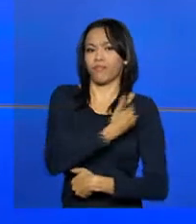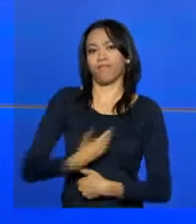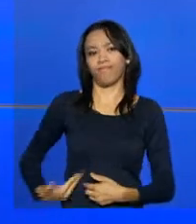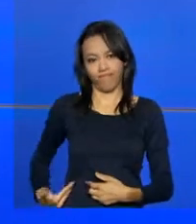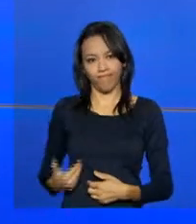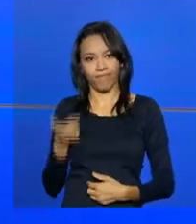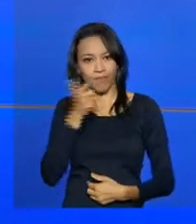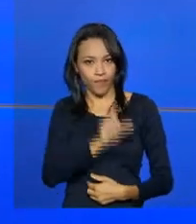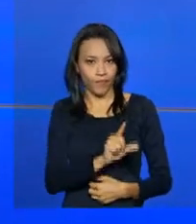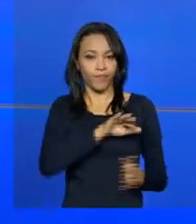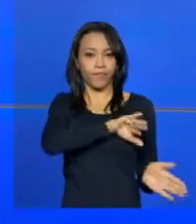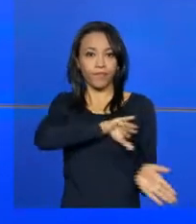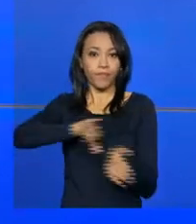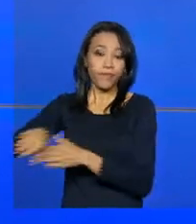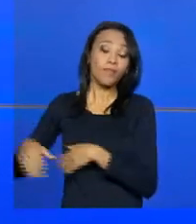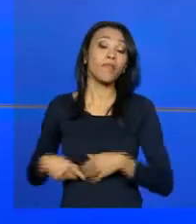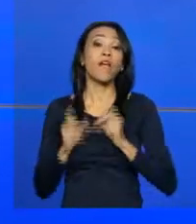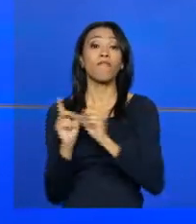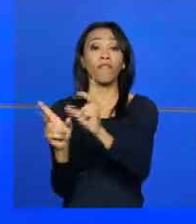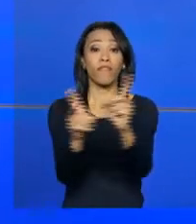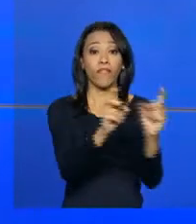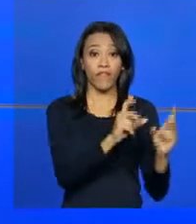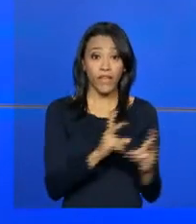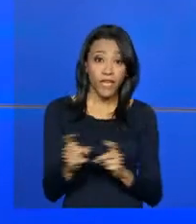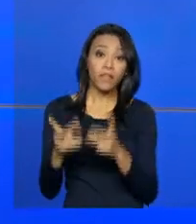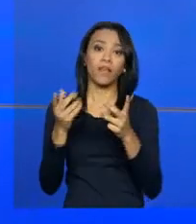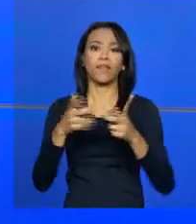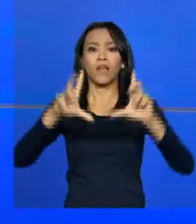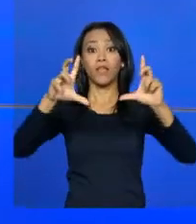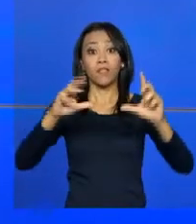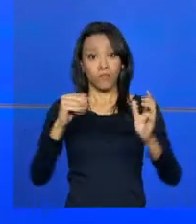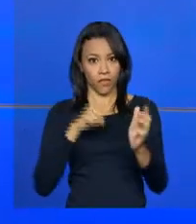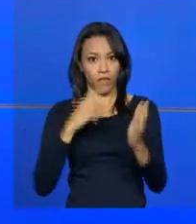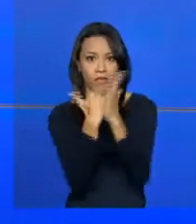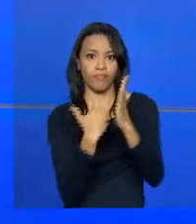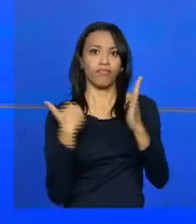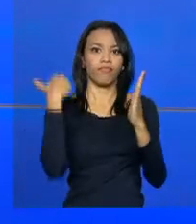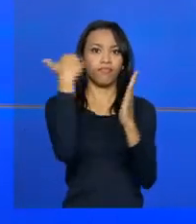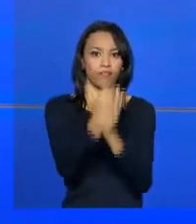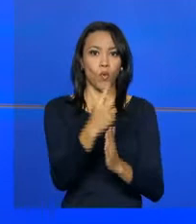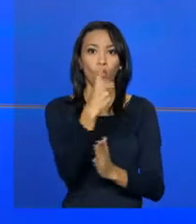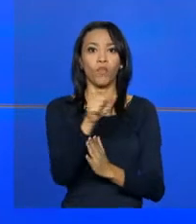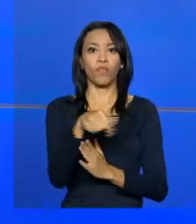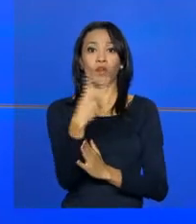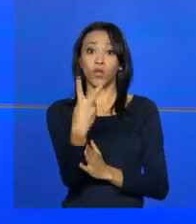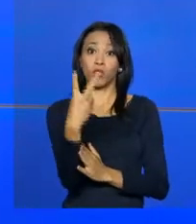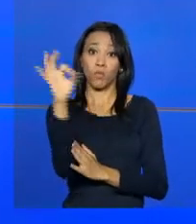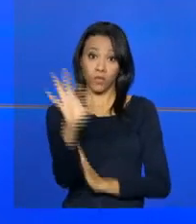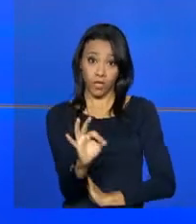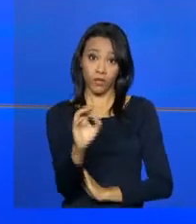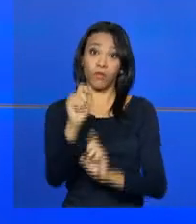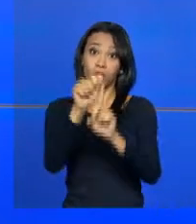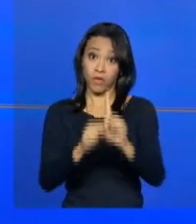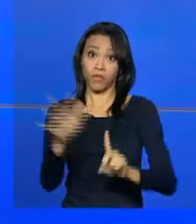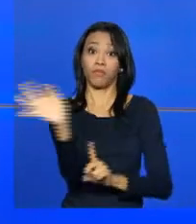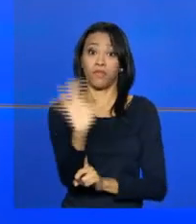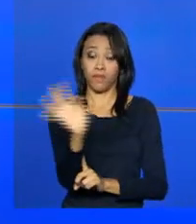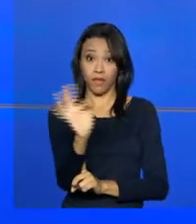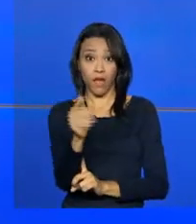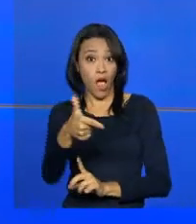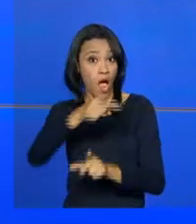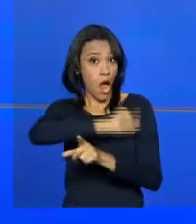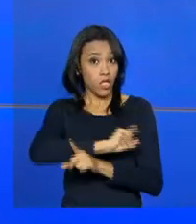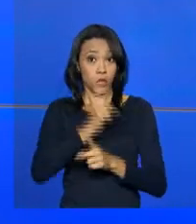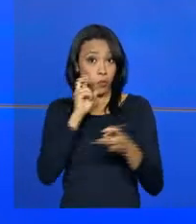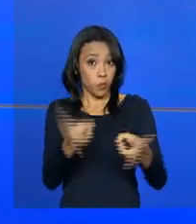E as vendas do comércio em fevereiro tiveram alta de 1,2%, resultado que não era observado nos últimos dois anos.